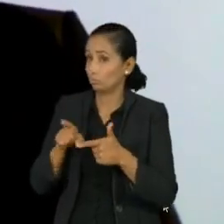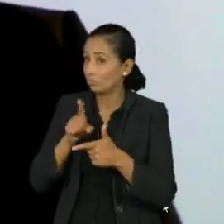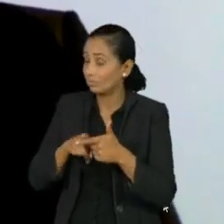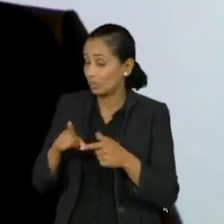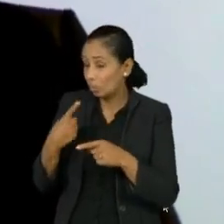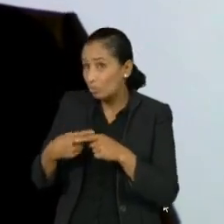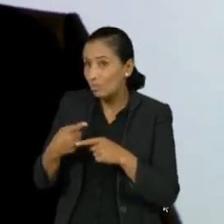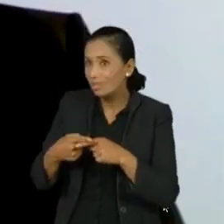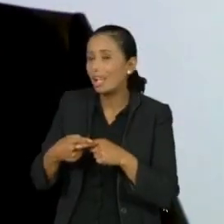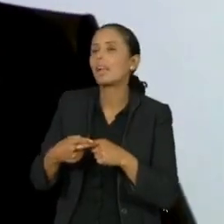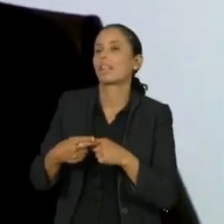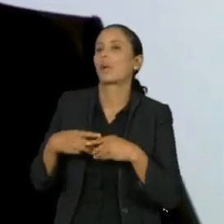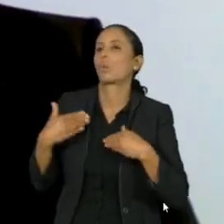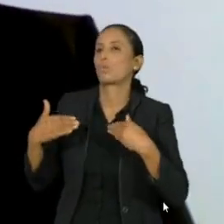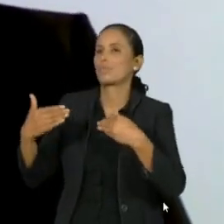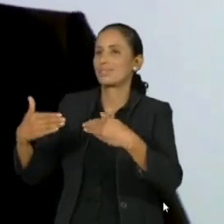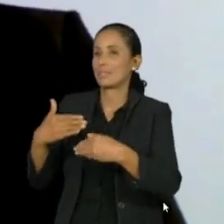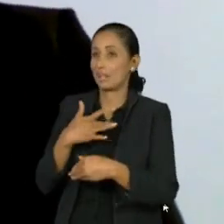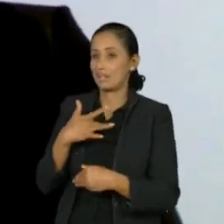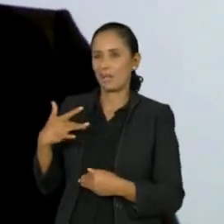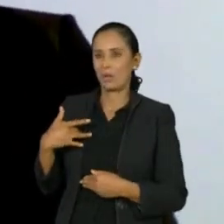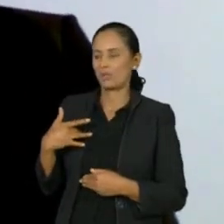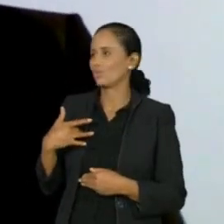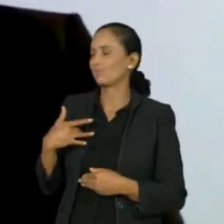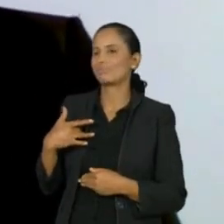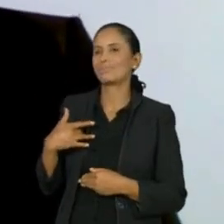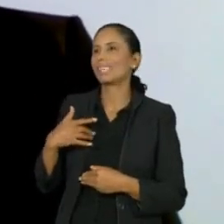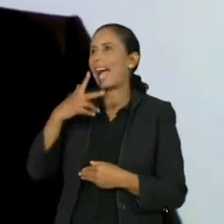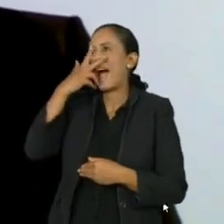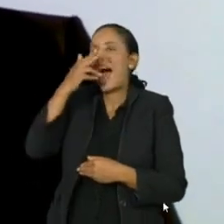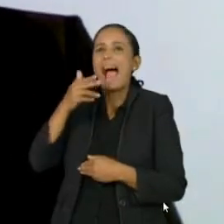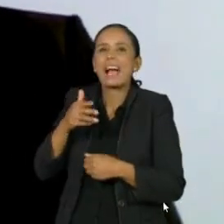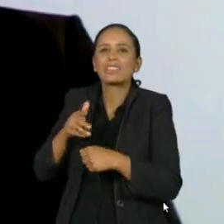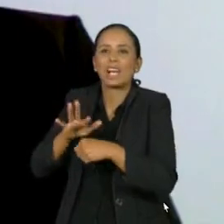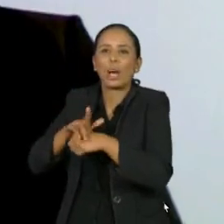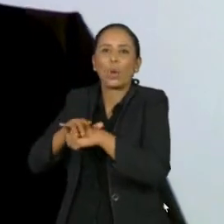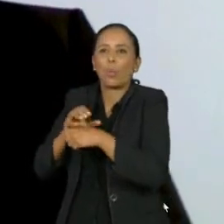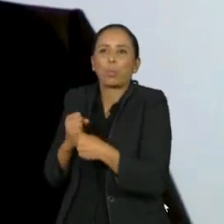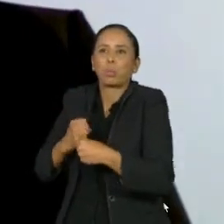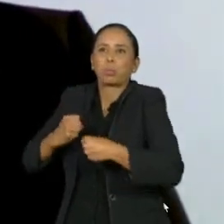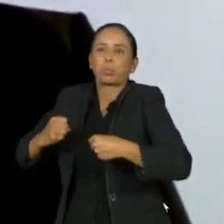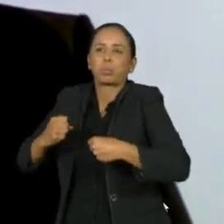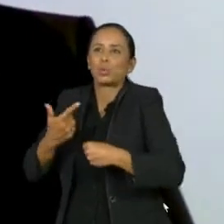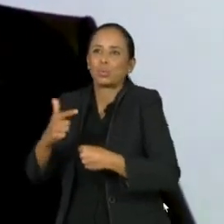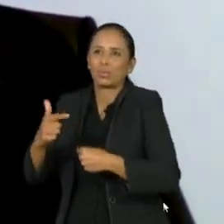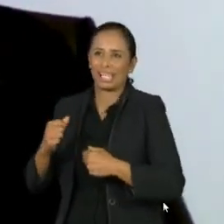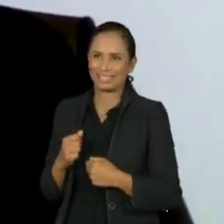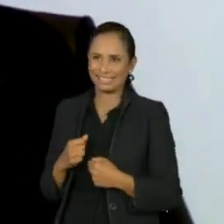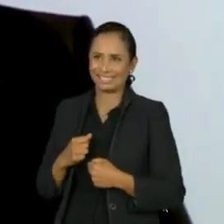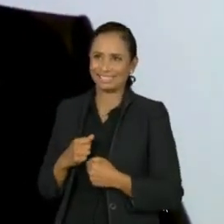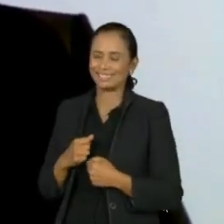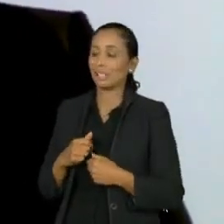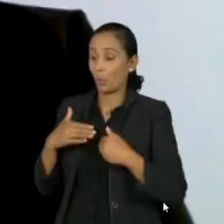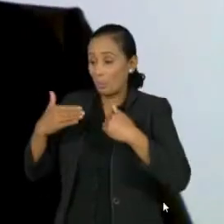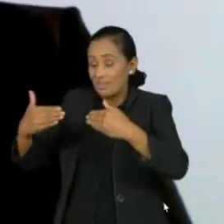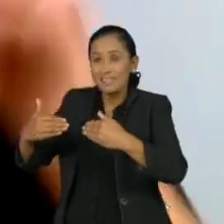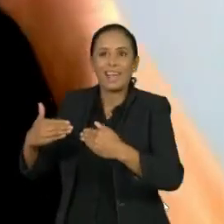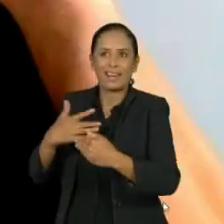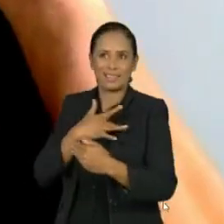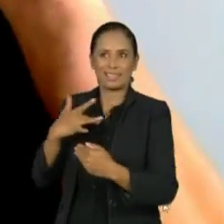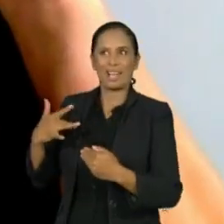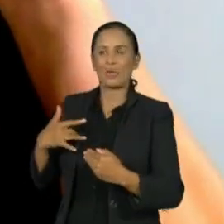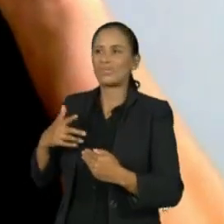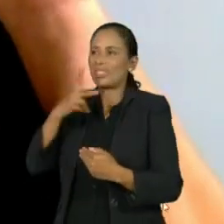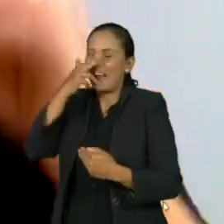Saúde não reconhece a obesidade como uma doença. O Ministério da Saúde reconhece a